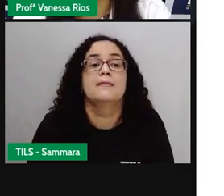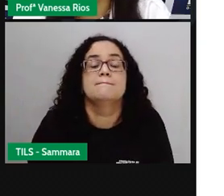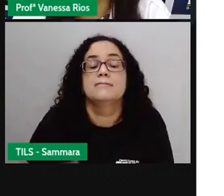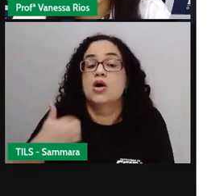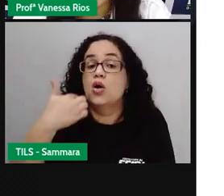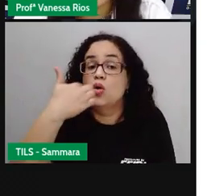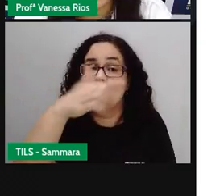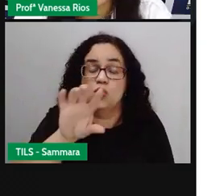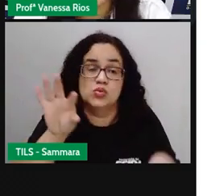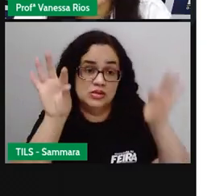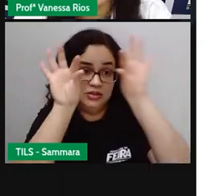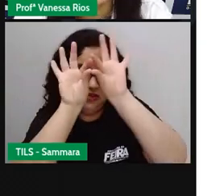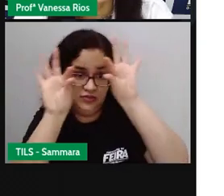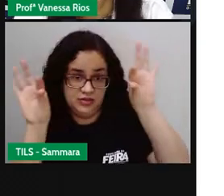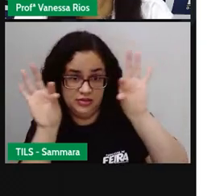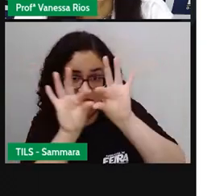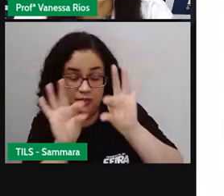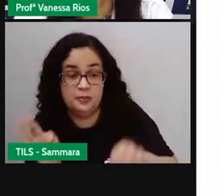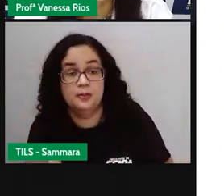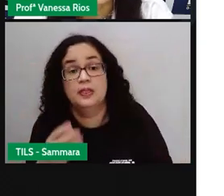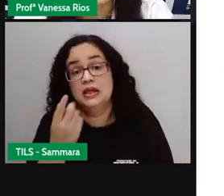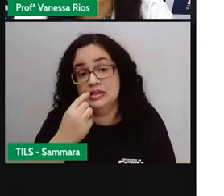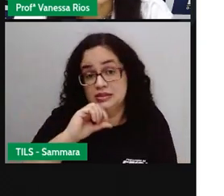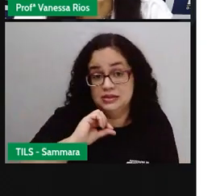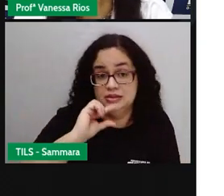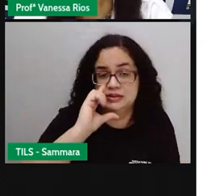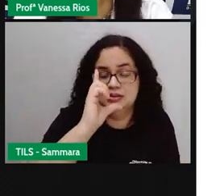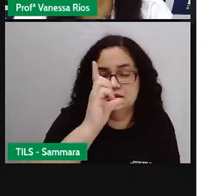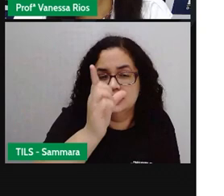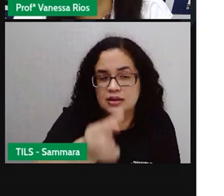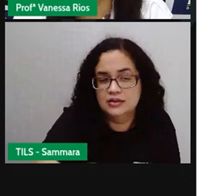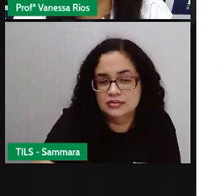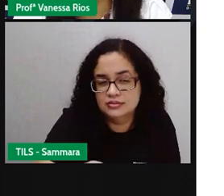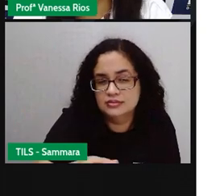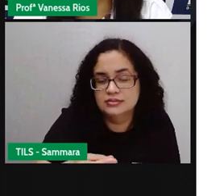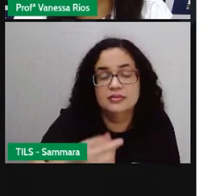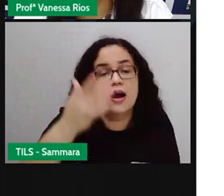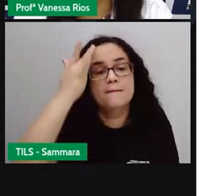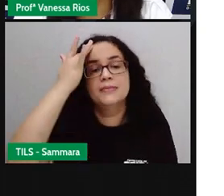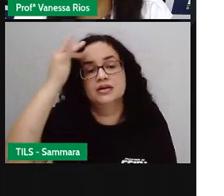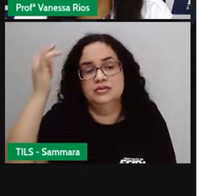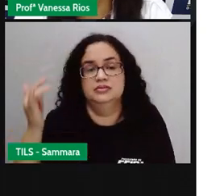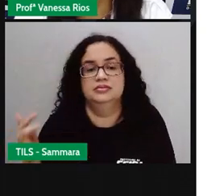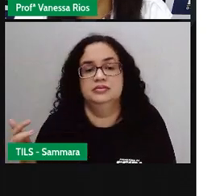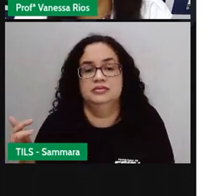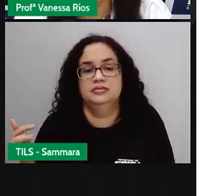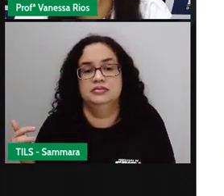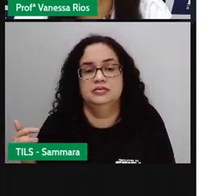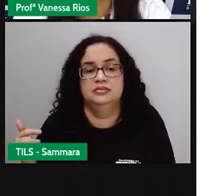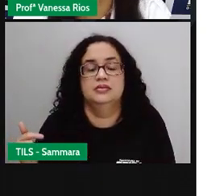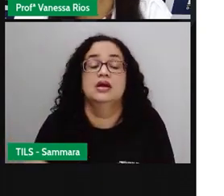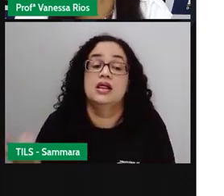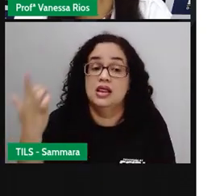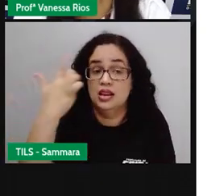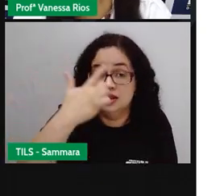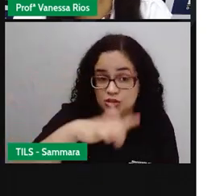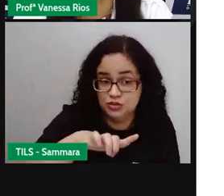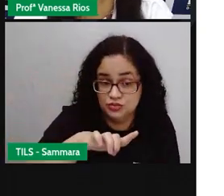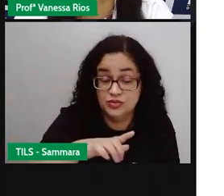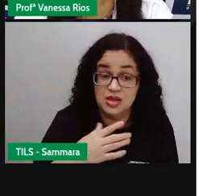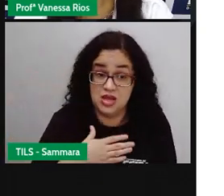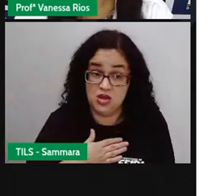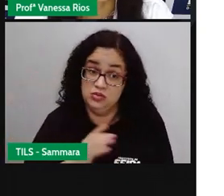agora para a segunda frase. Sairei mais cedo amanhã. Vou ler novamente.